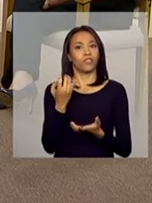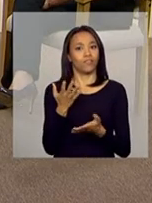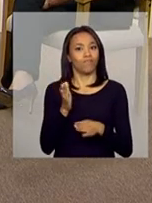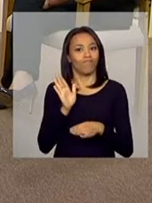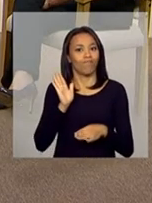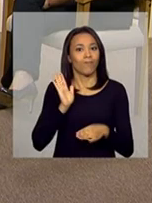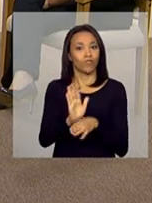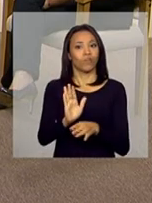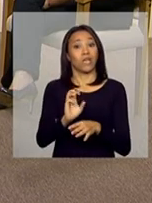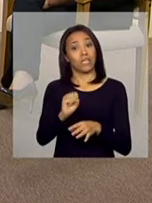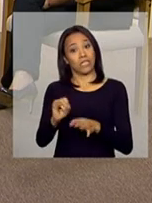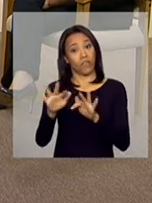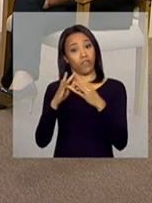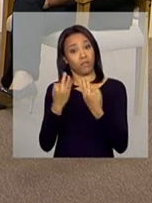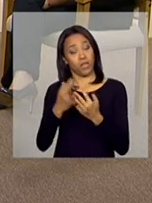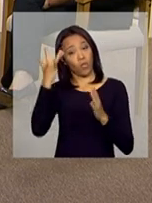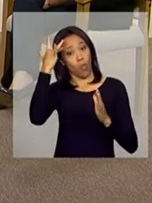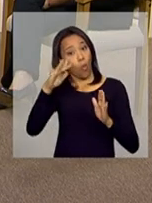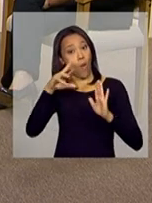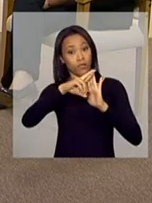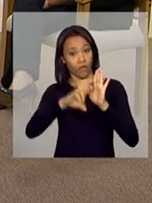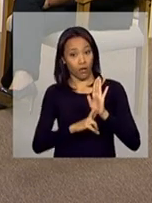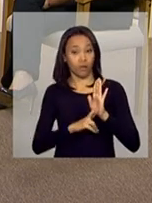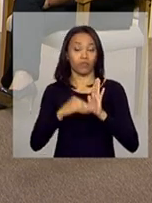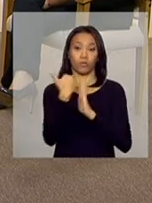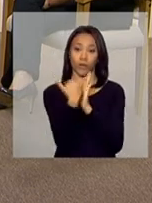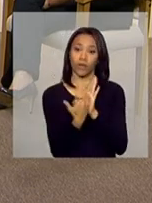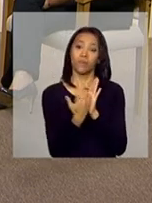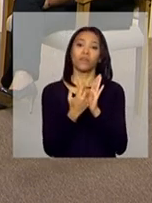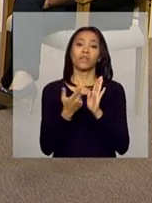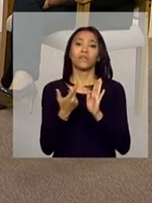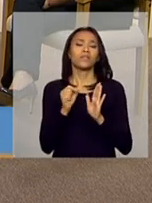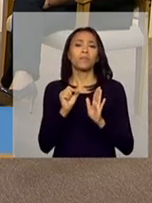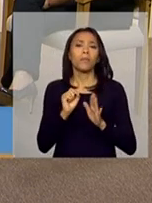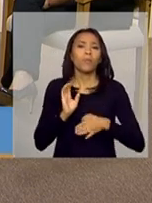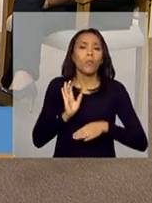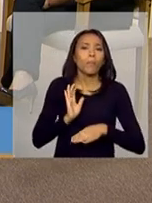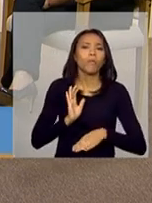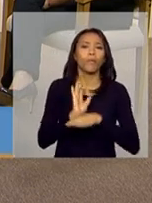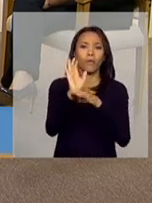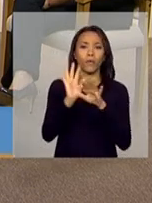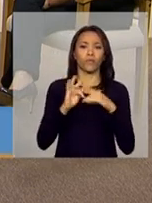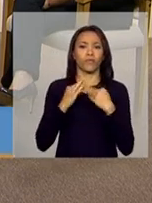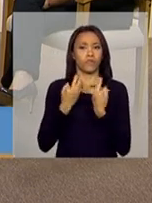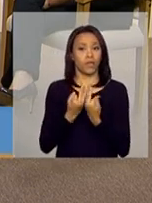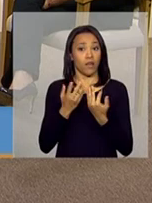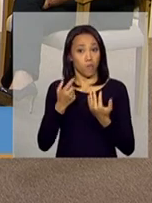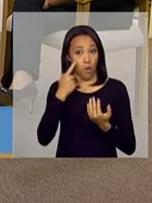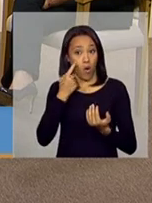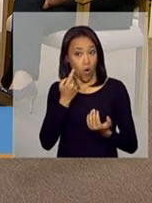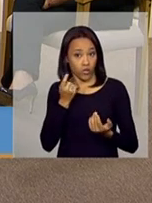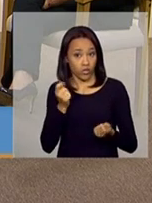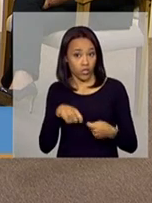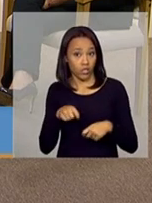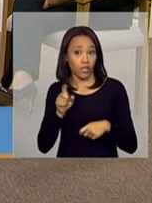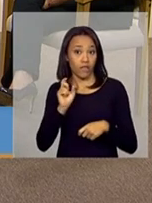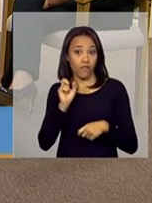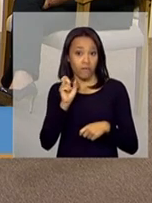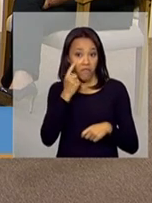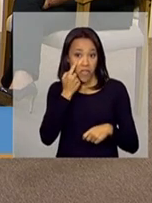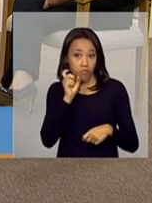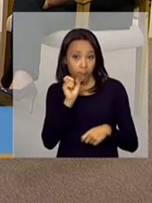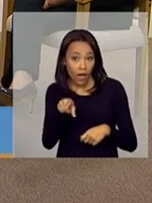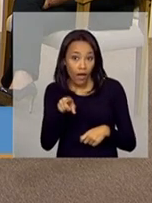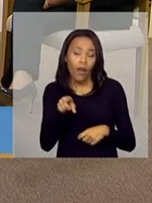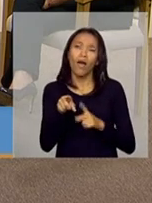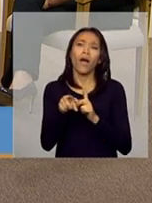família descumpra a condicionalidade, como um suporte para o acompanhamento familiar, ele vai lá, aperta um botãozinho que é da interrupção e